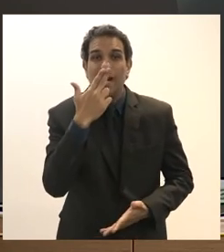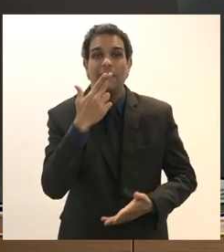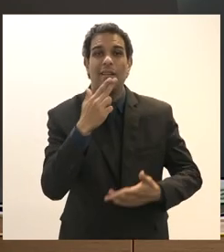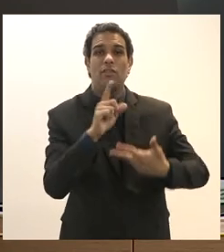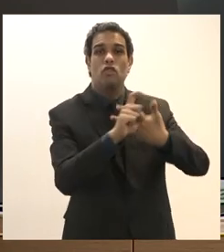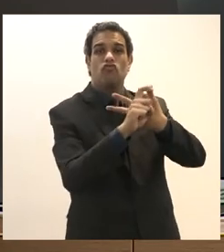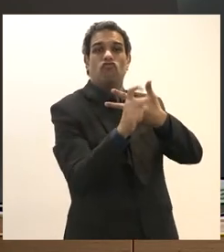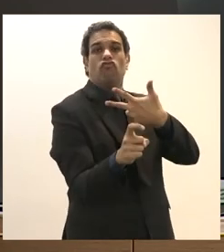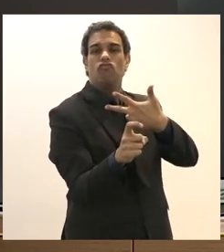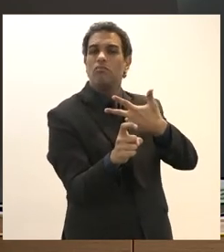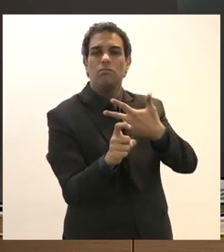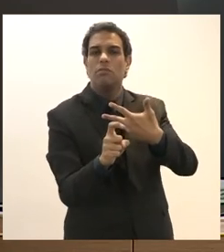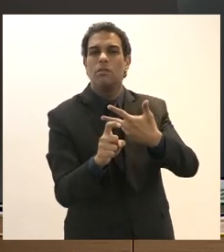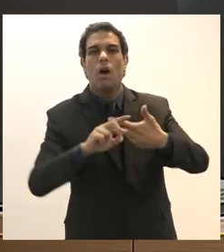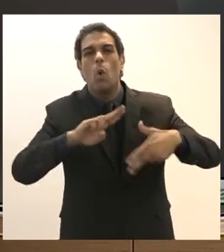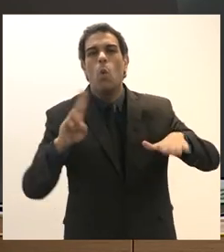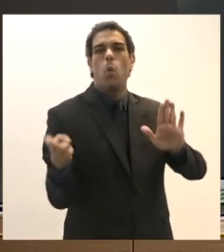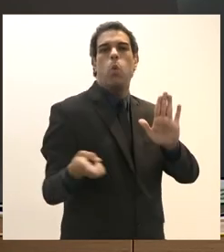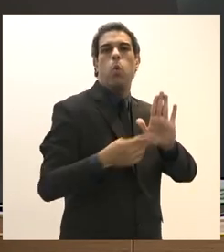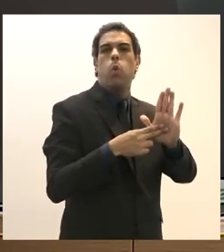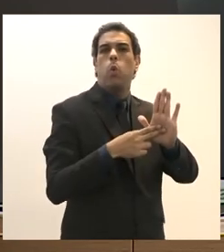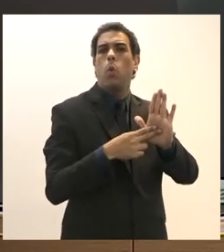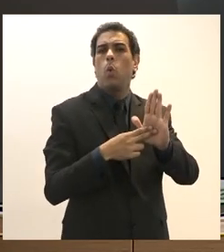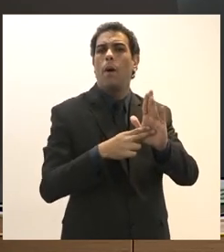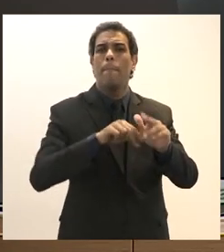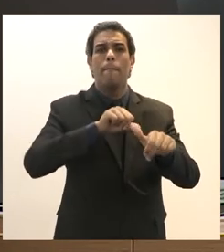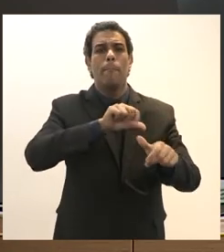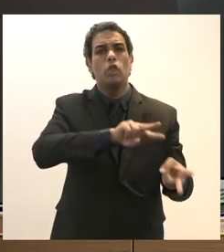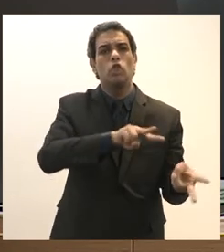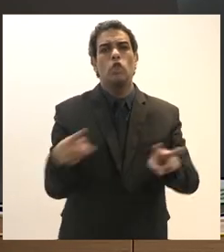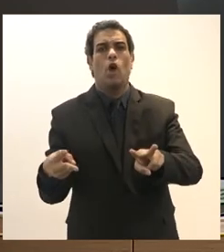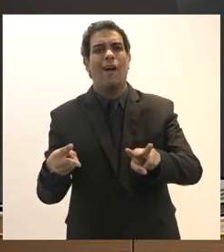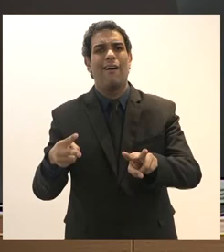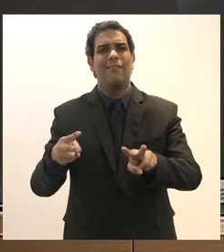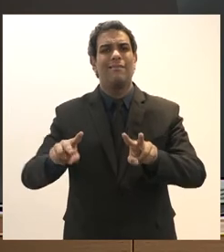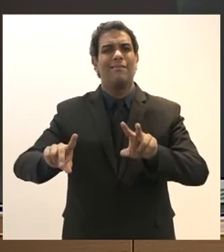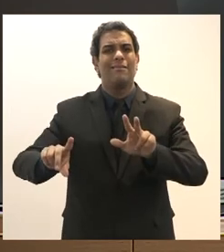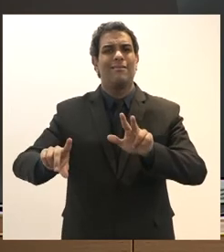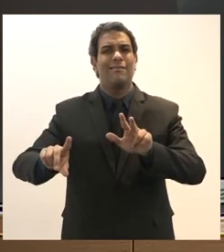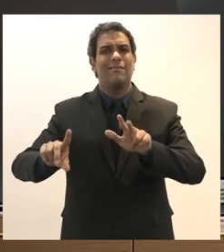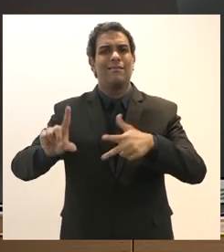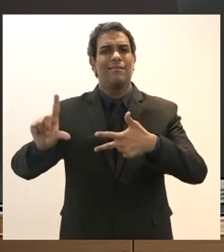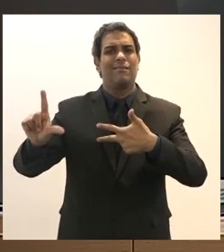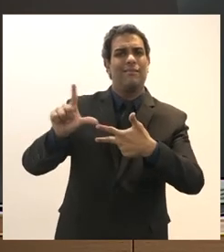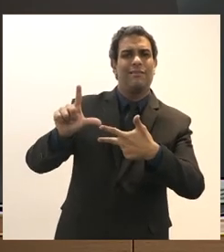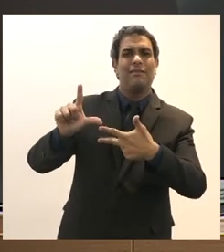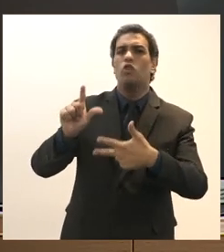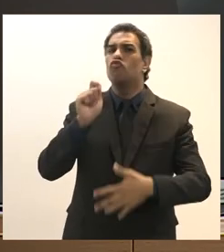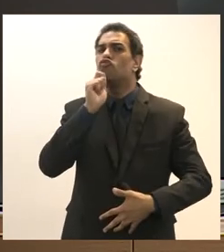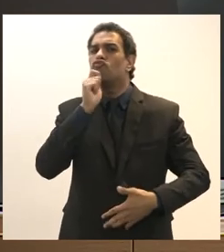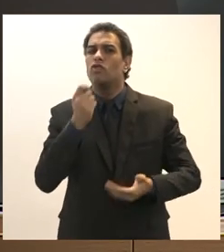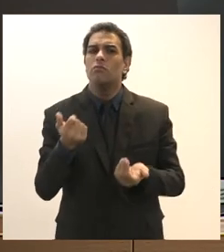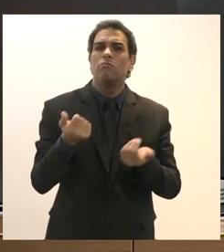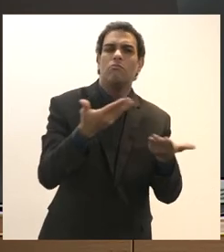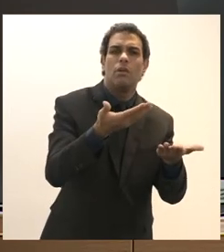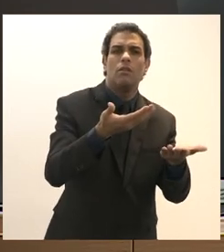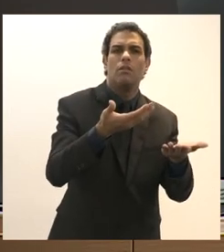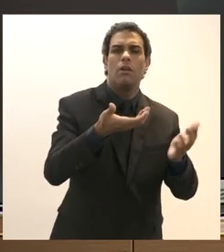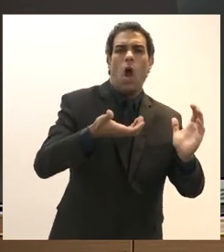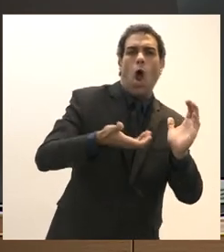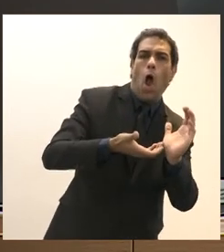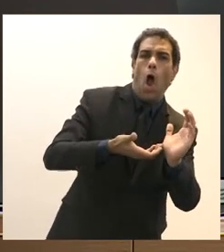assumisse poderes legisperantes sem submetendo ao congresso a apreciação